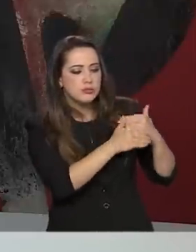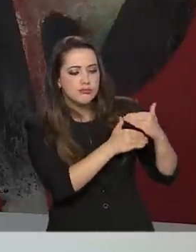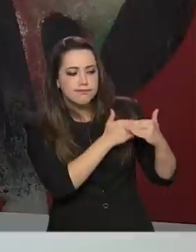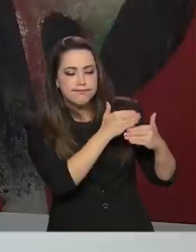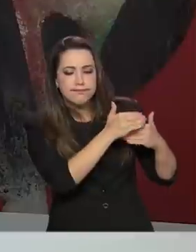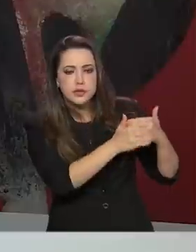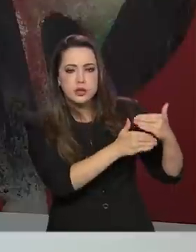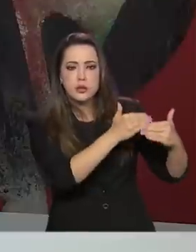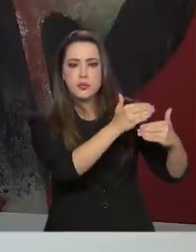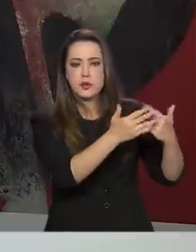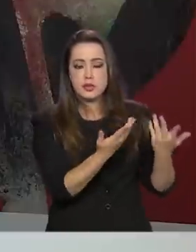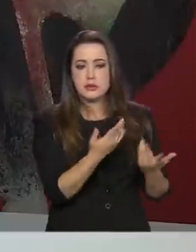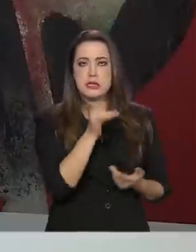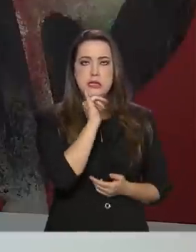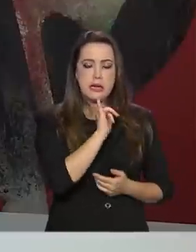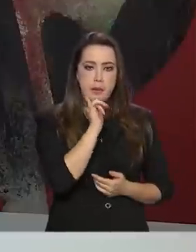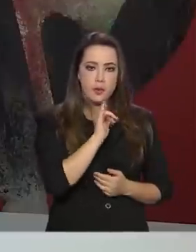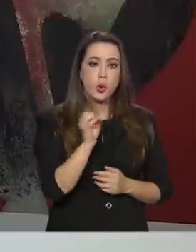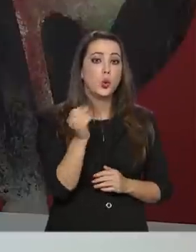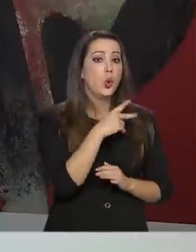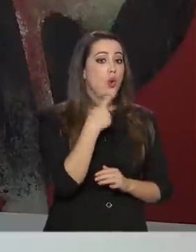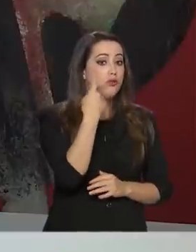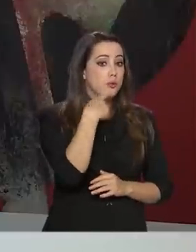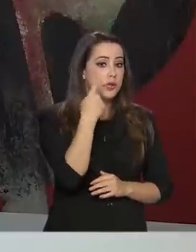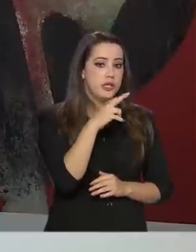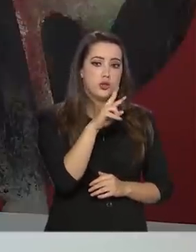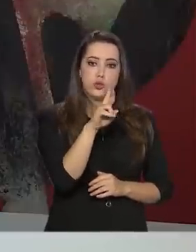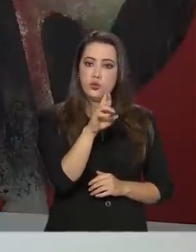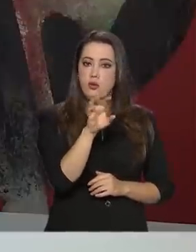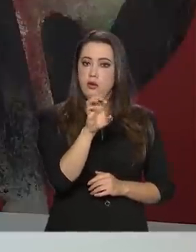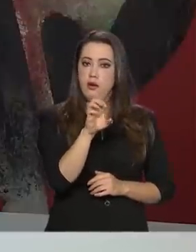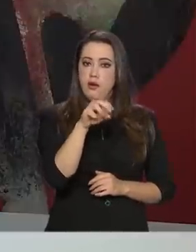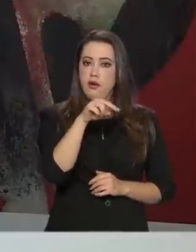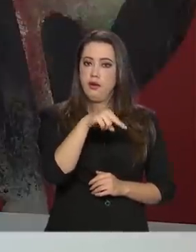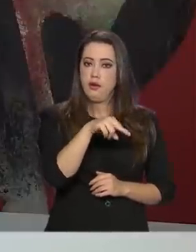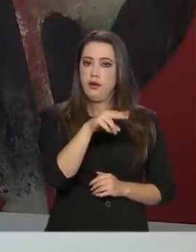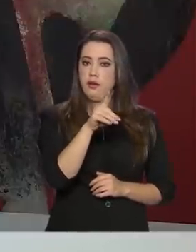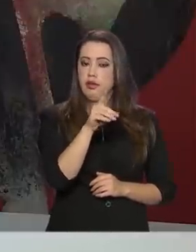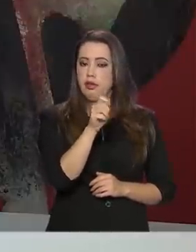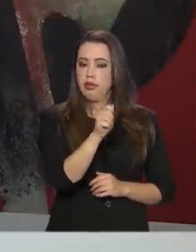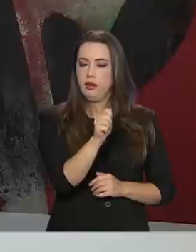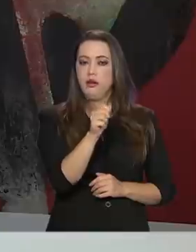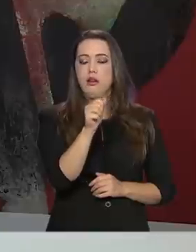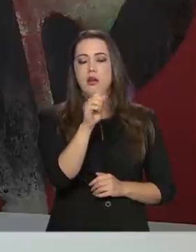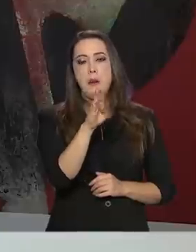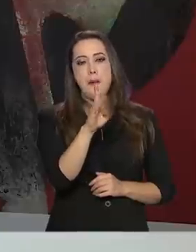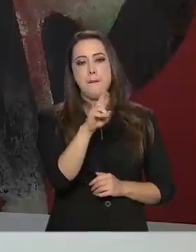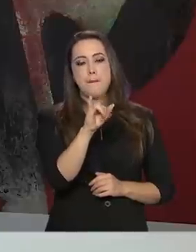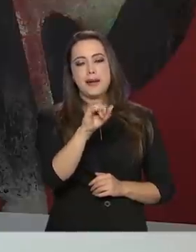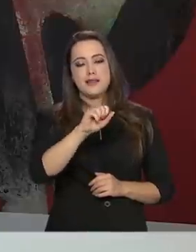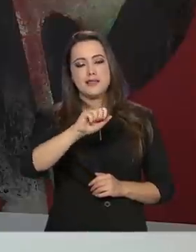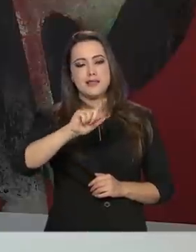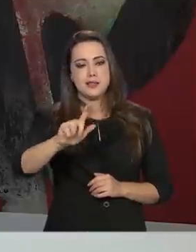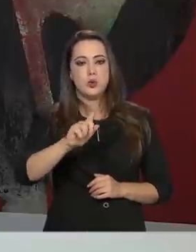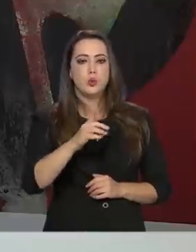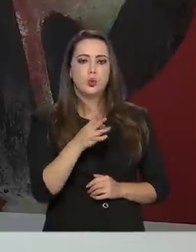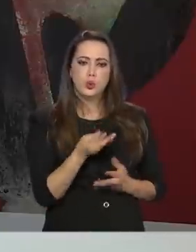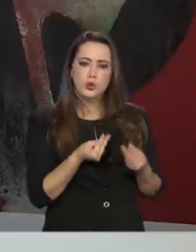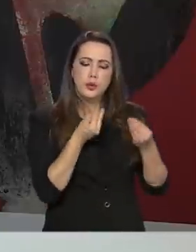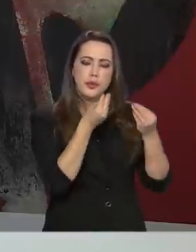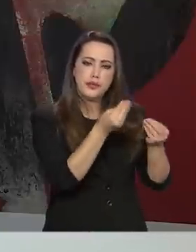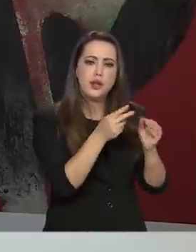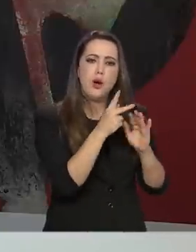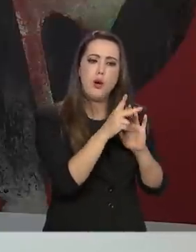que já foi anunciado o Renda Brasil, nos modos do Renda Brasil, e que parte dessas pessoas, os mais vulneráveis,